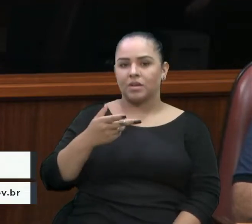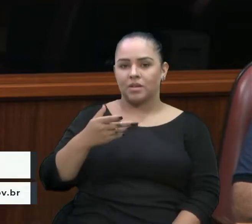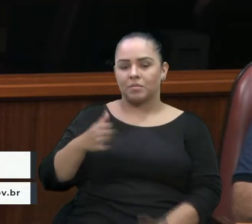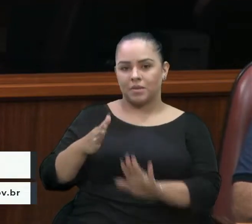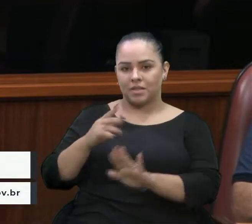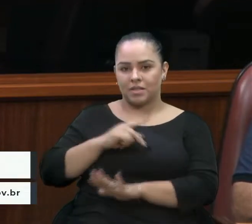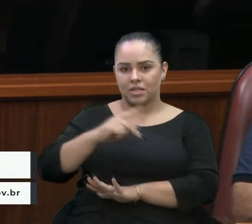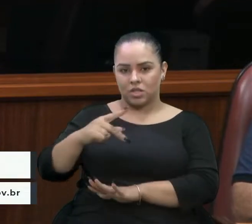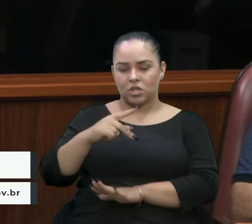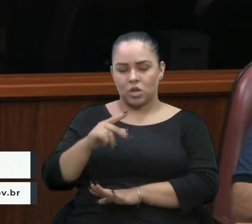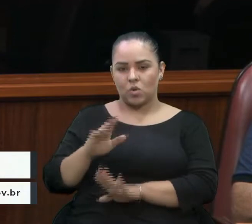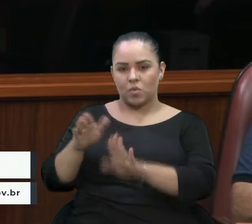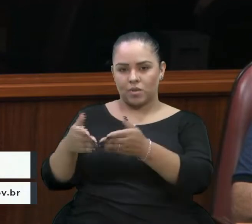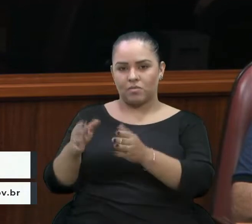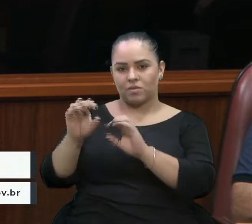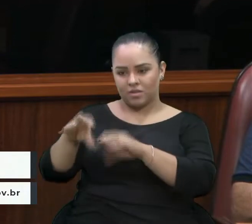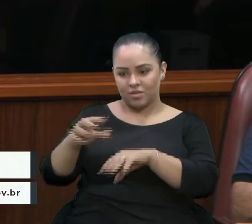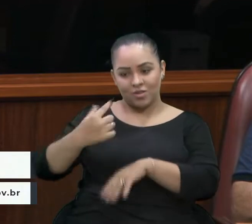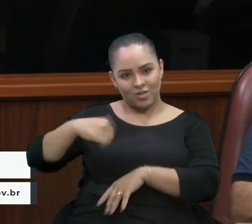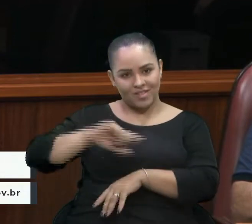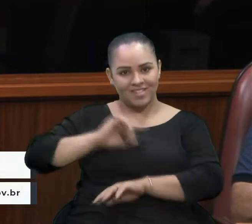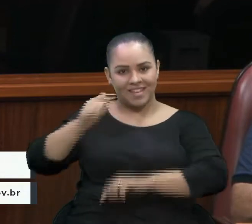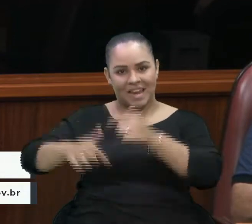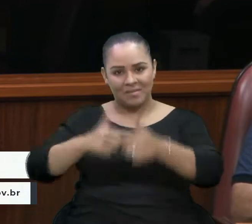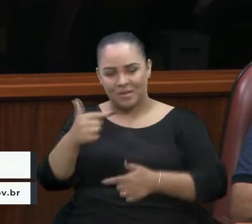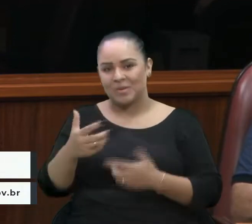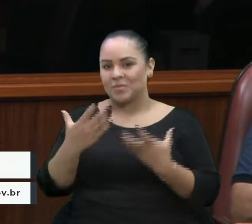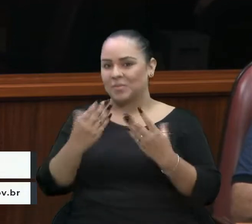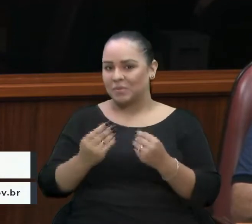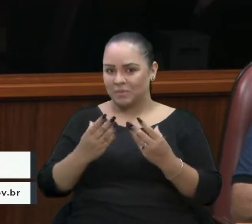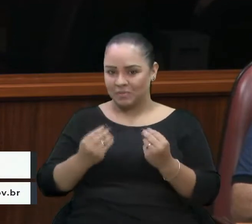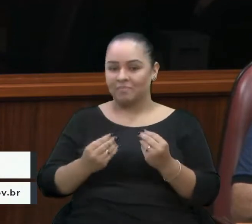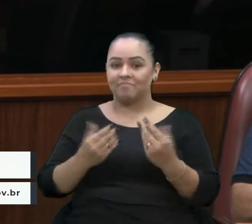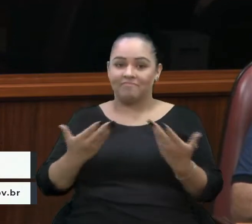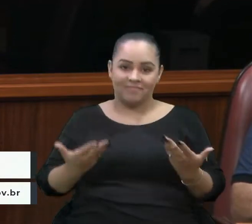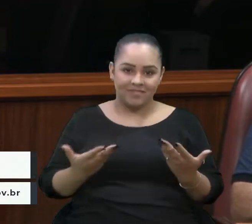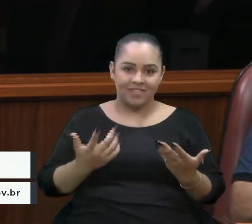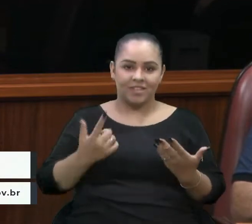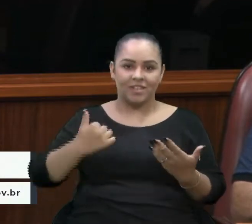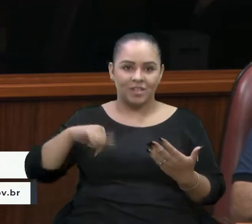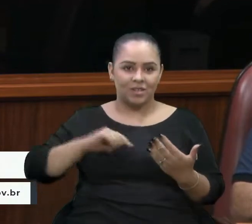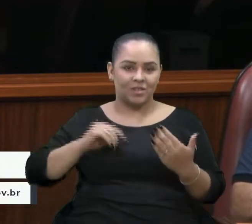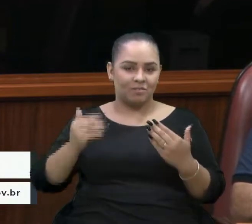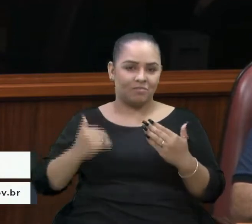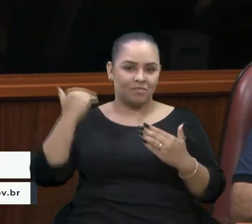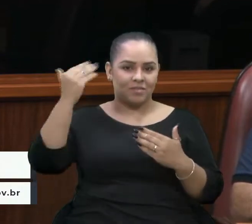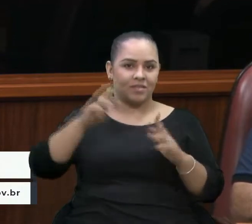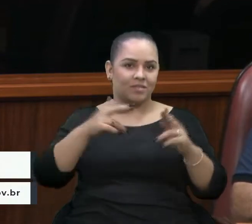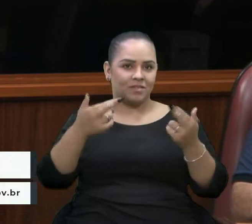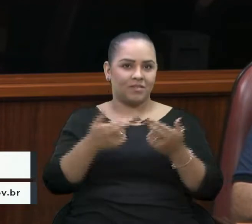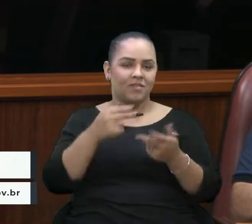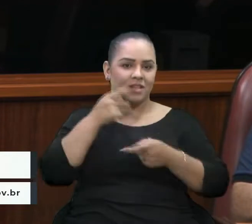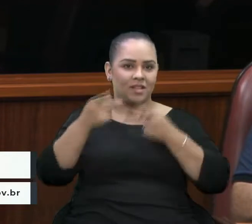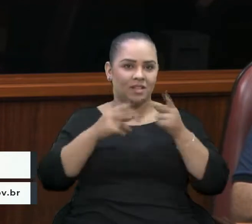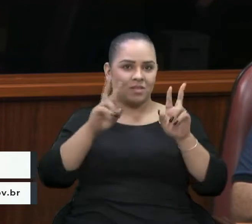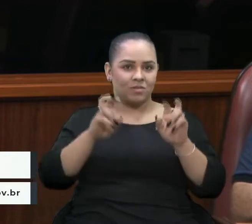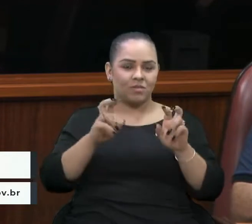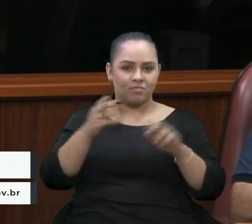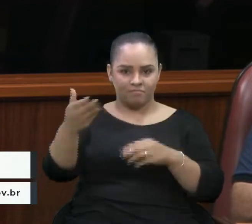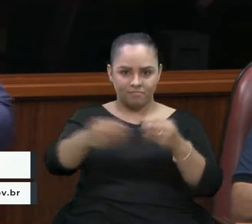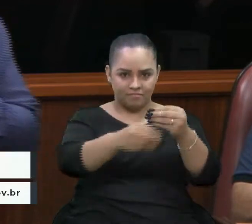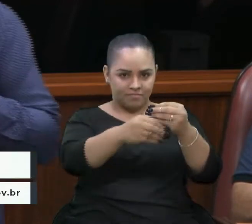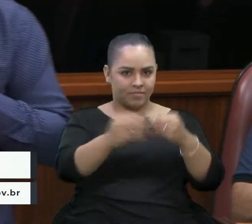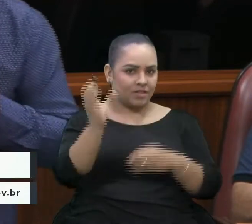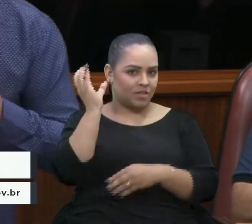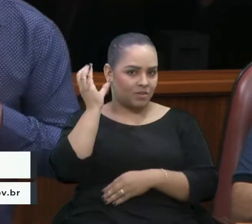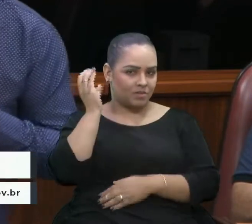Educação, teremos muito trabalho pela frente, e, enfim, logo mais nas reuniões, vamos tratar desse assunto. A parte concedida,